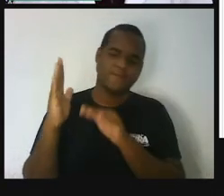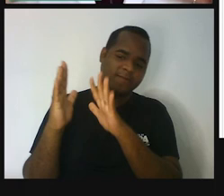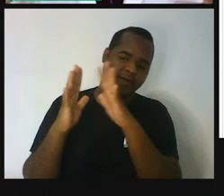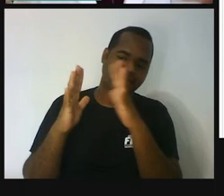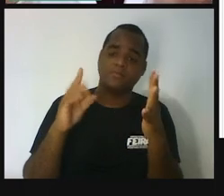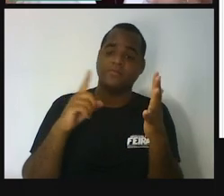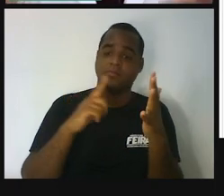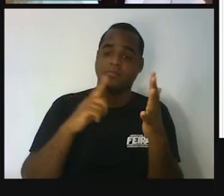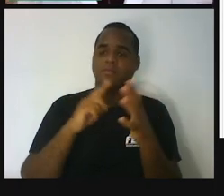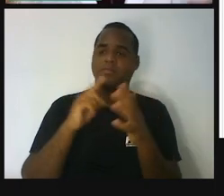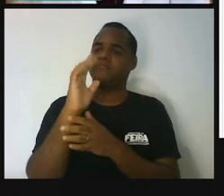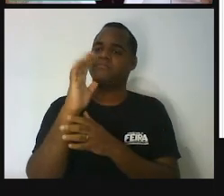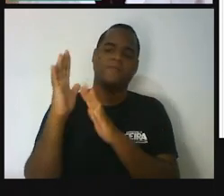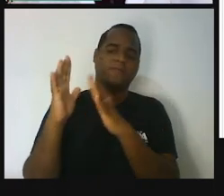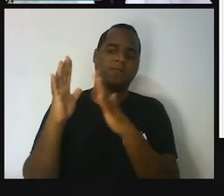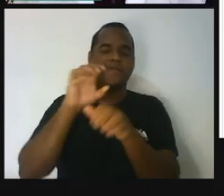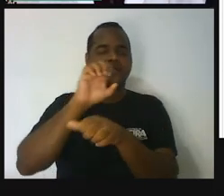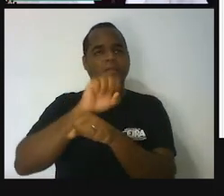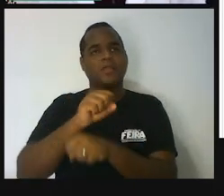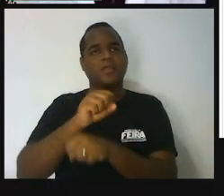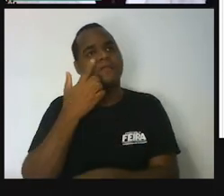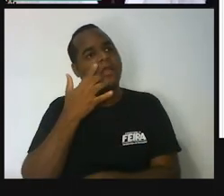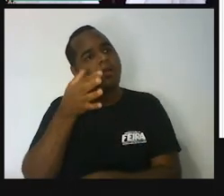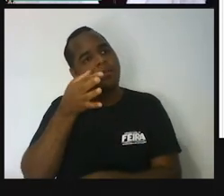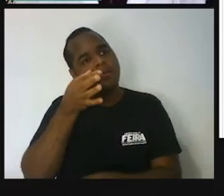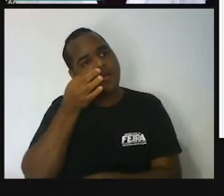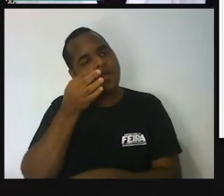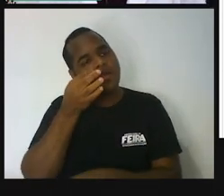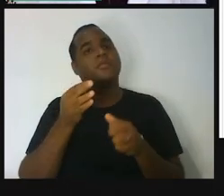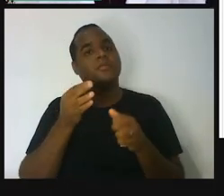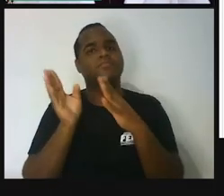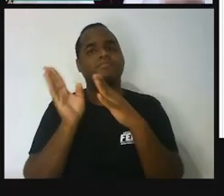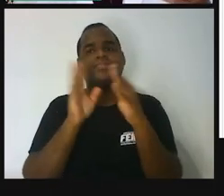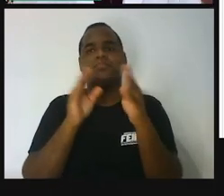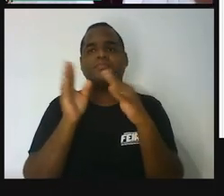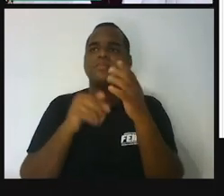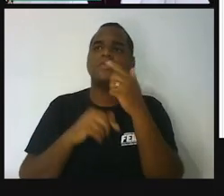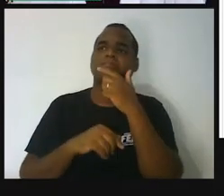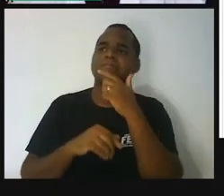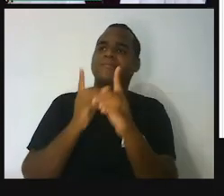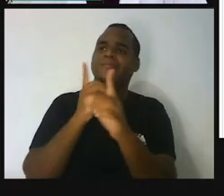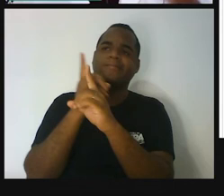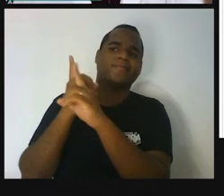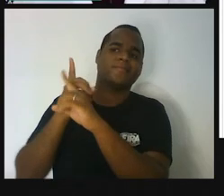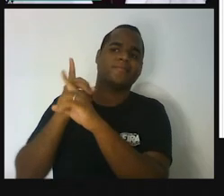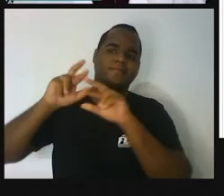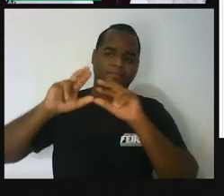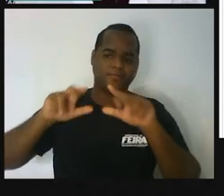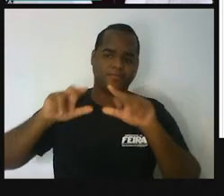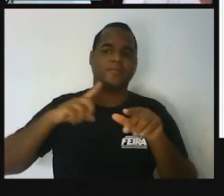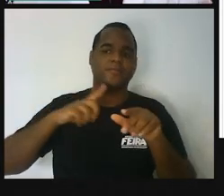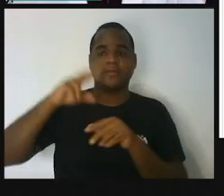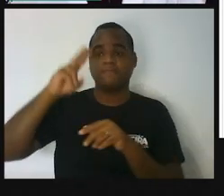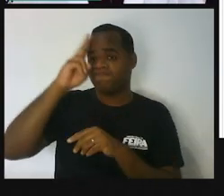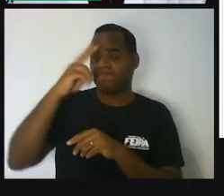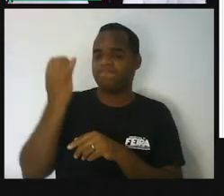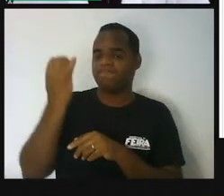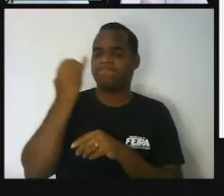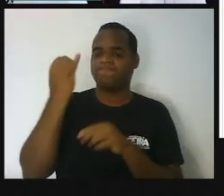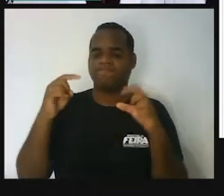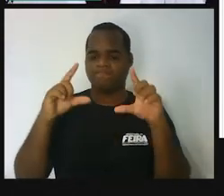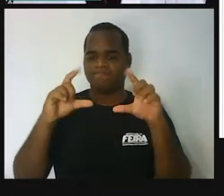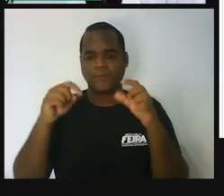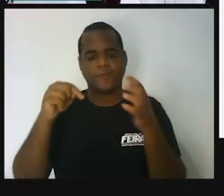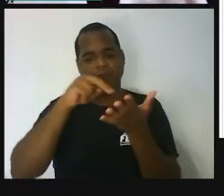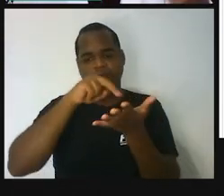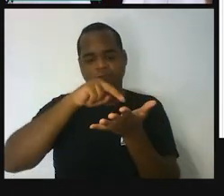a gente olhar na natureza, se a gente parar e ficar observando a natureza, a gente vai conseguir encontrar coisas que lembram figuras